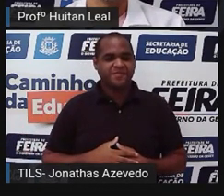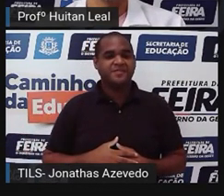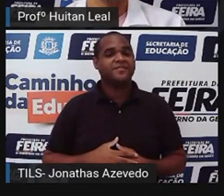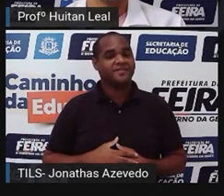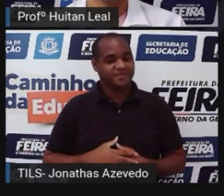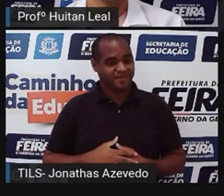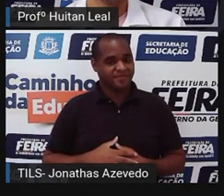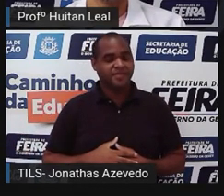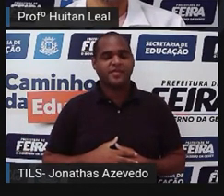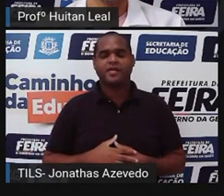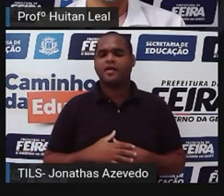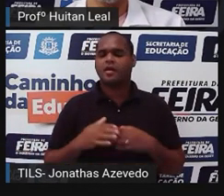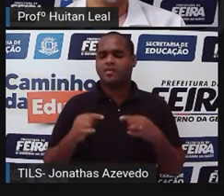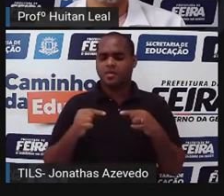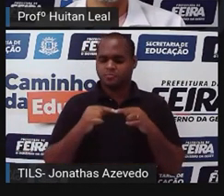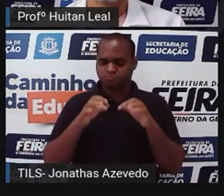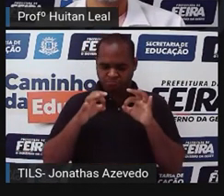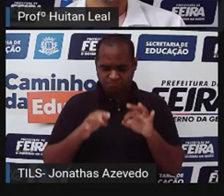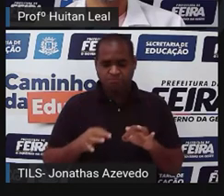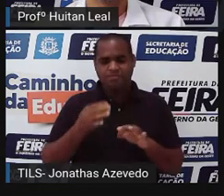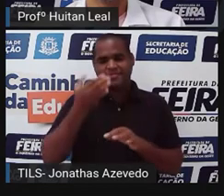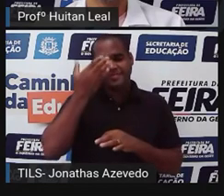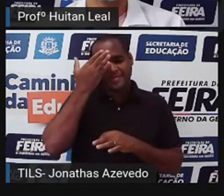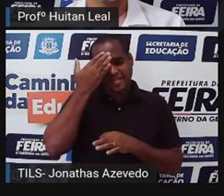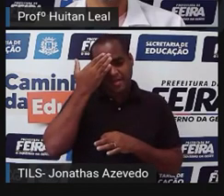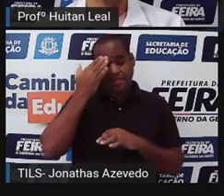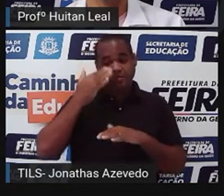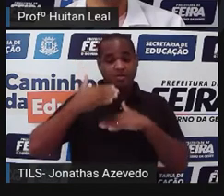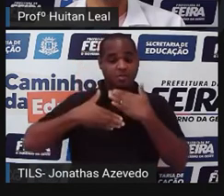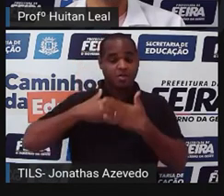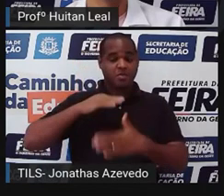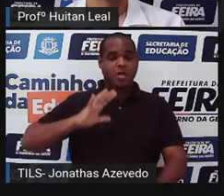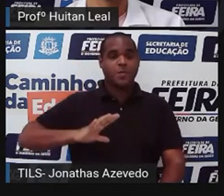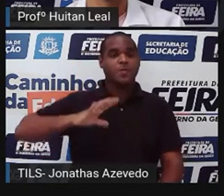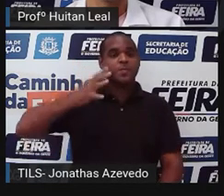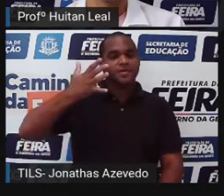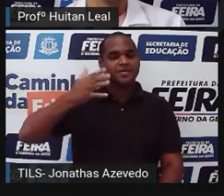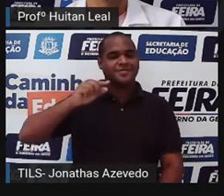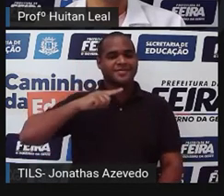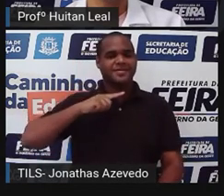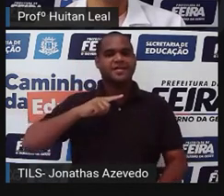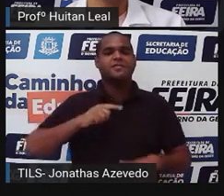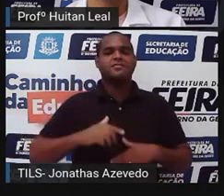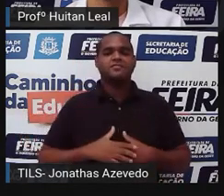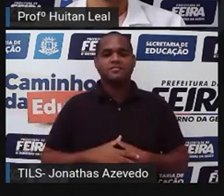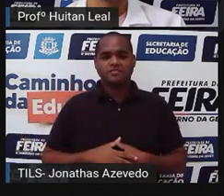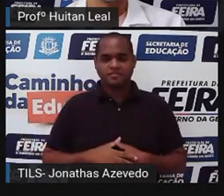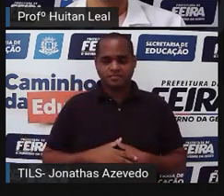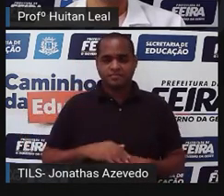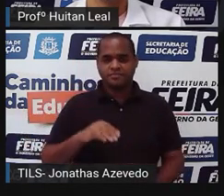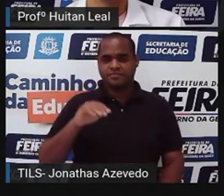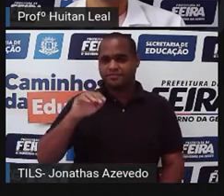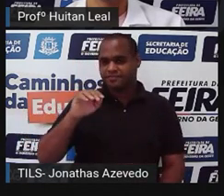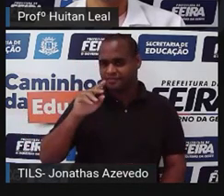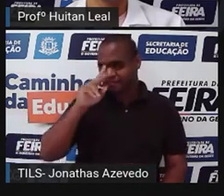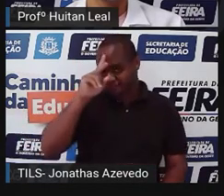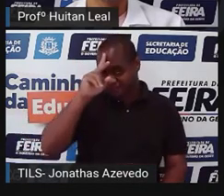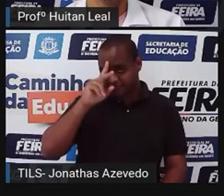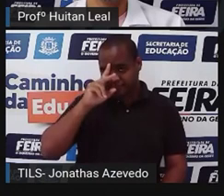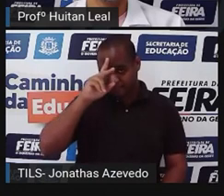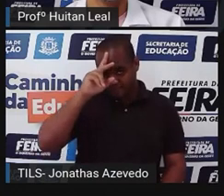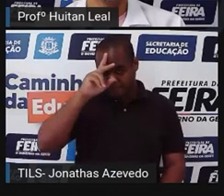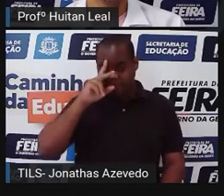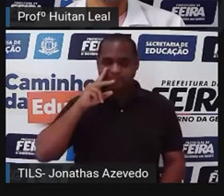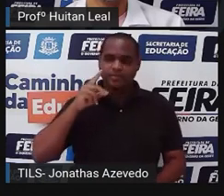vamos dizer assim, ciente, sabendo de tudo o que aconteceu ali. O enredo é definido como uma